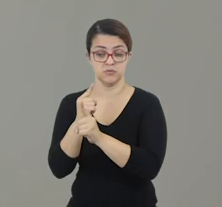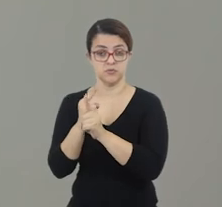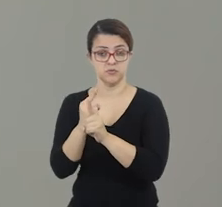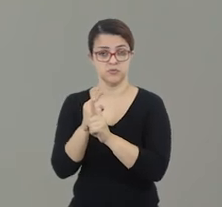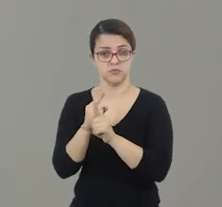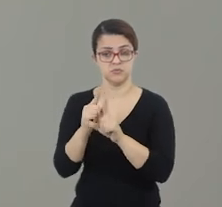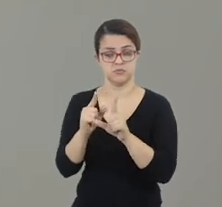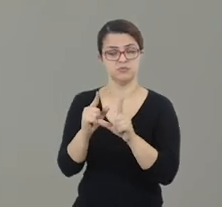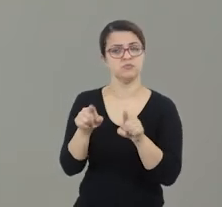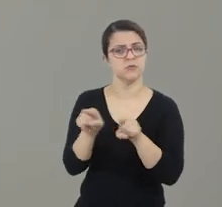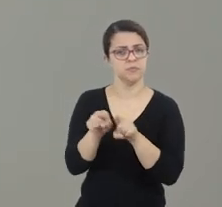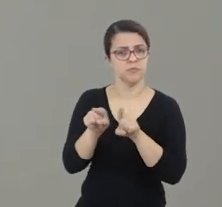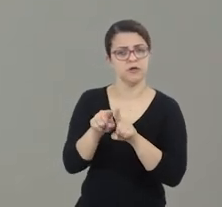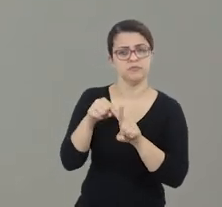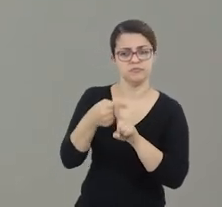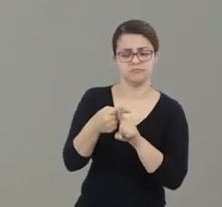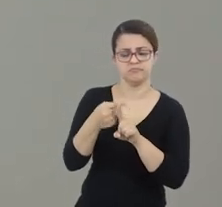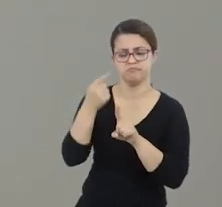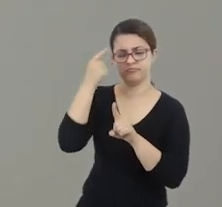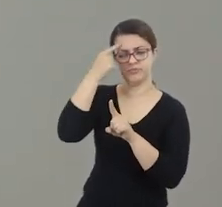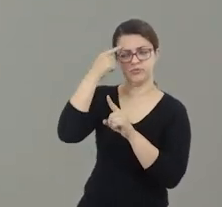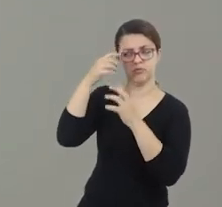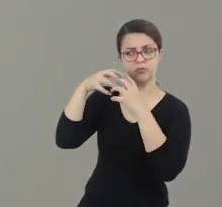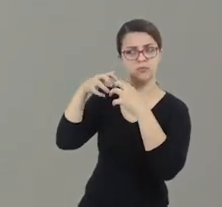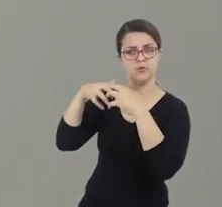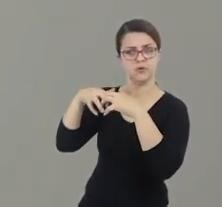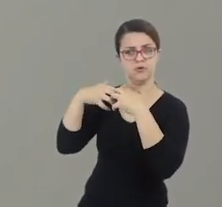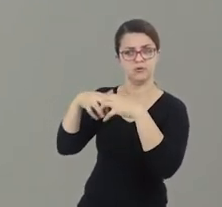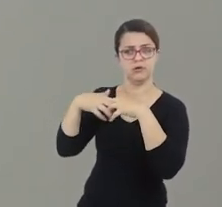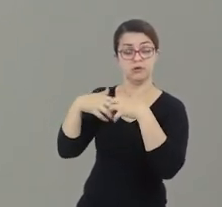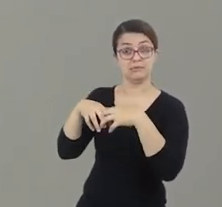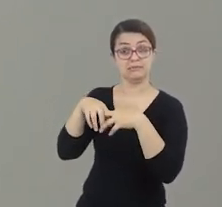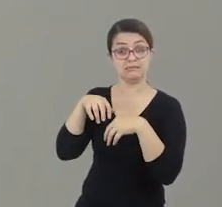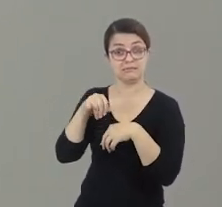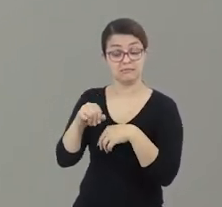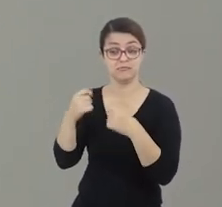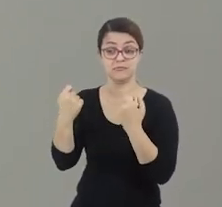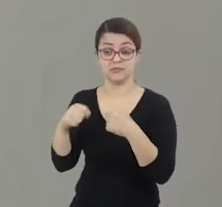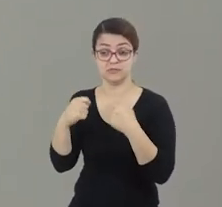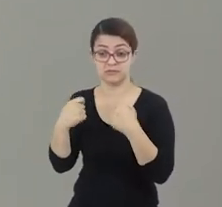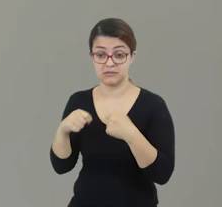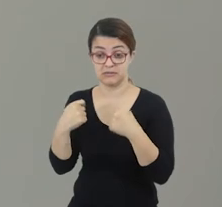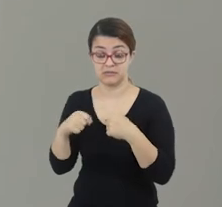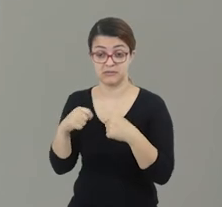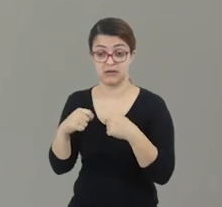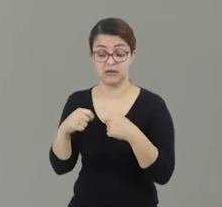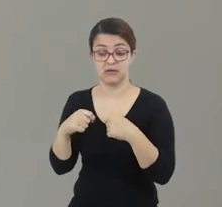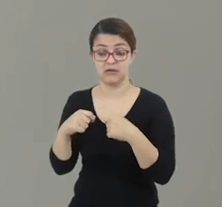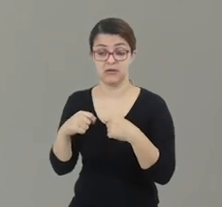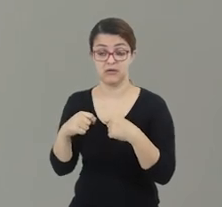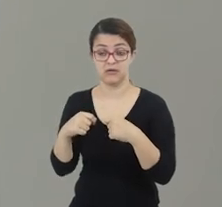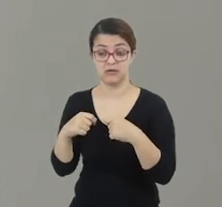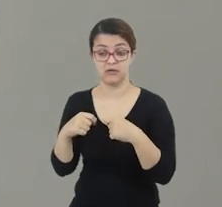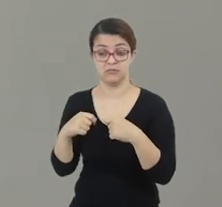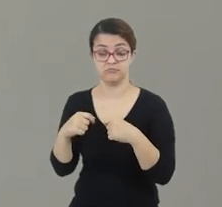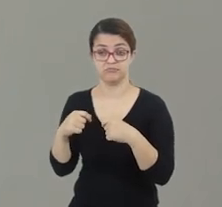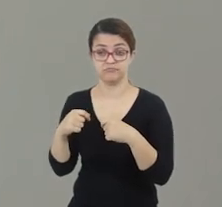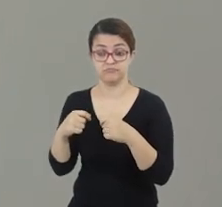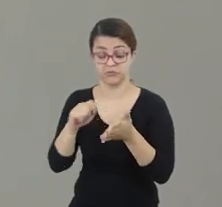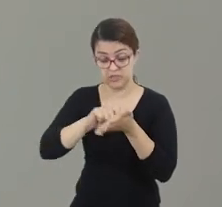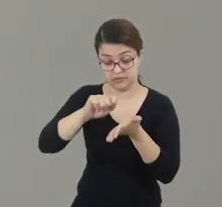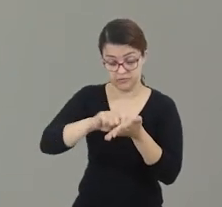de rotinas alguns cálculos mentais. Se vocês precisarem de apoio, tudo bem.